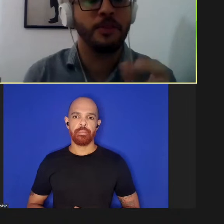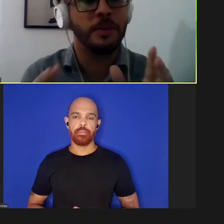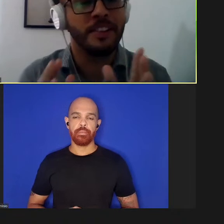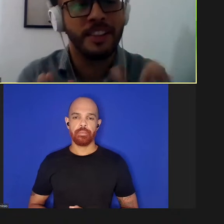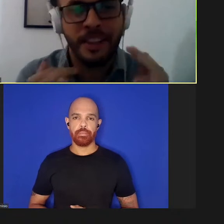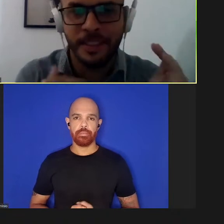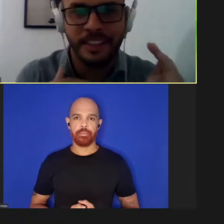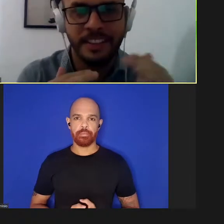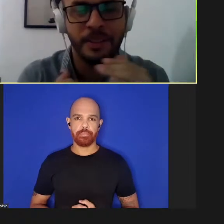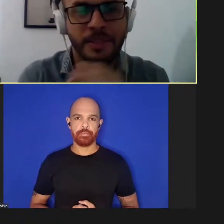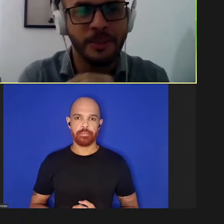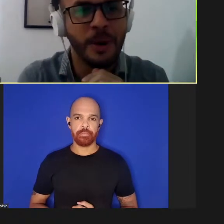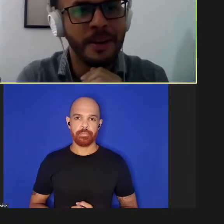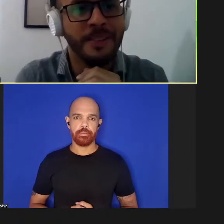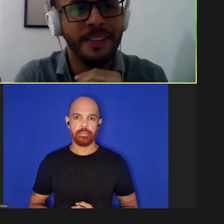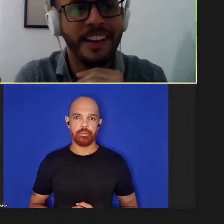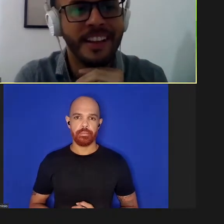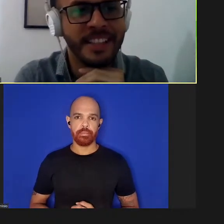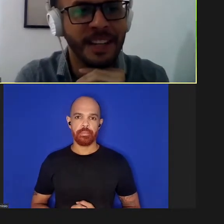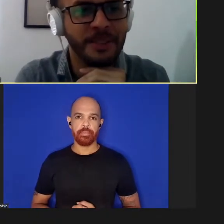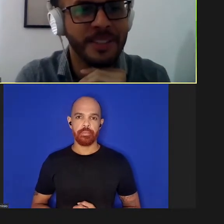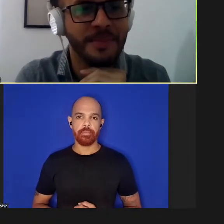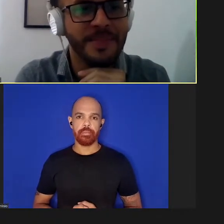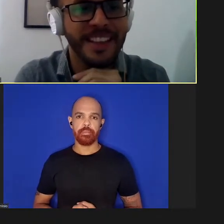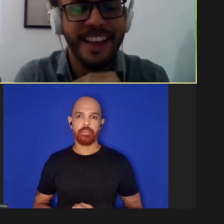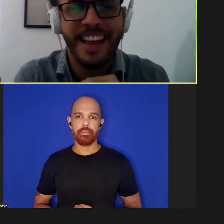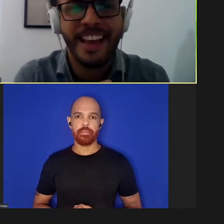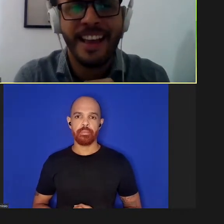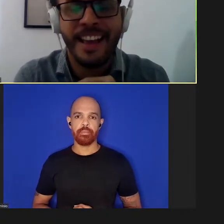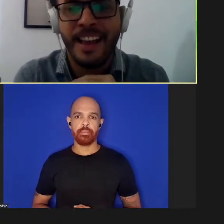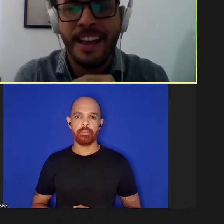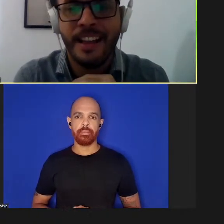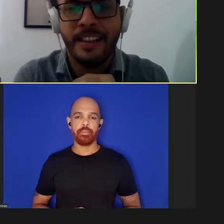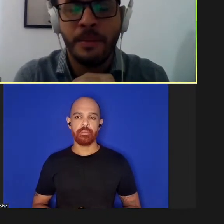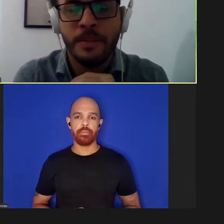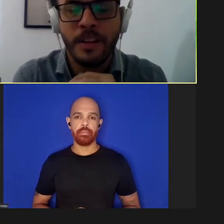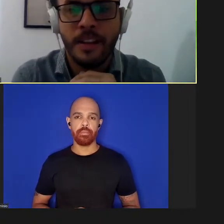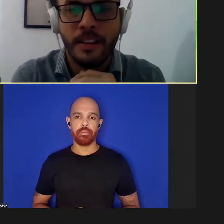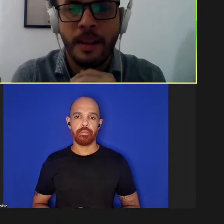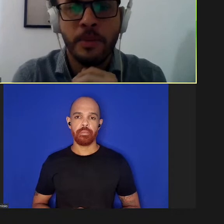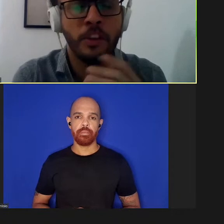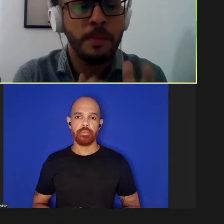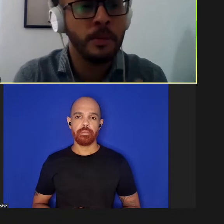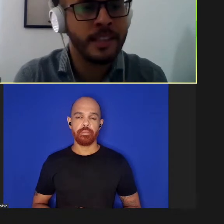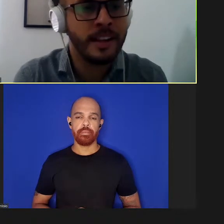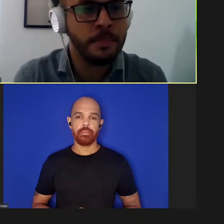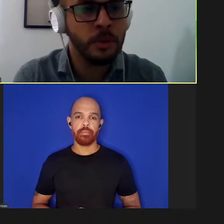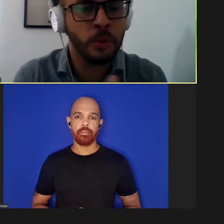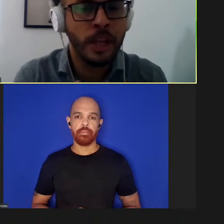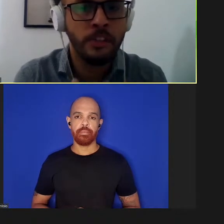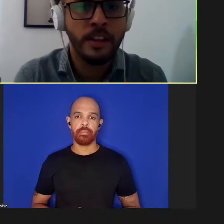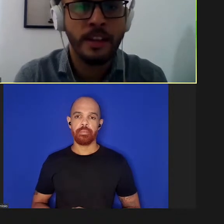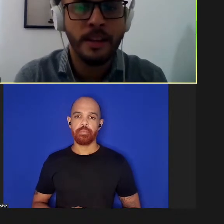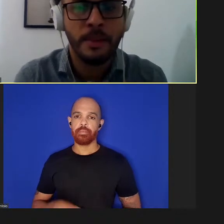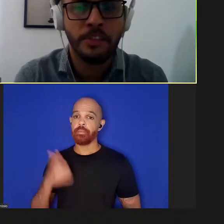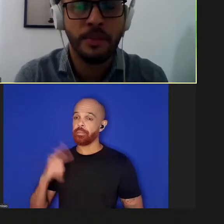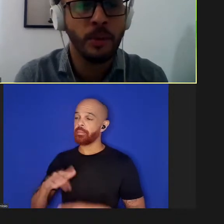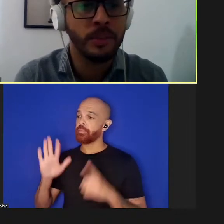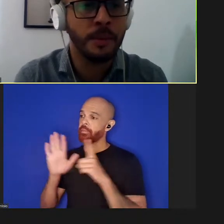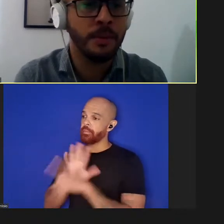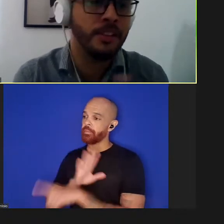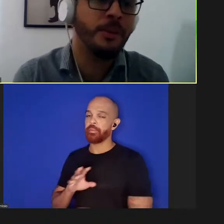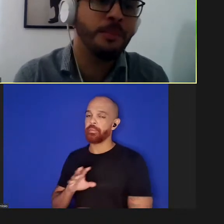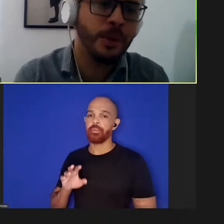desculpa gente que estava na tradução normal sem tradução temos outras perguntas aqui do doutor mas